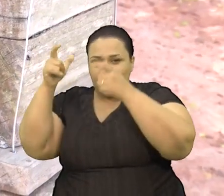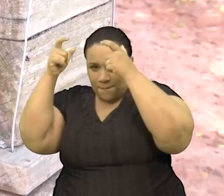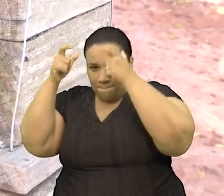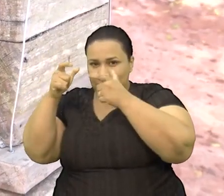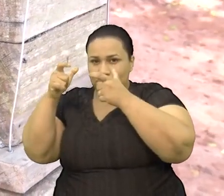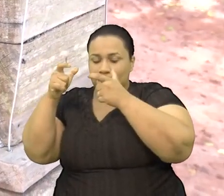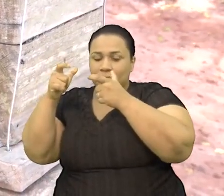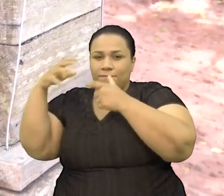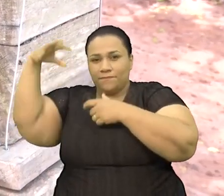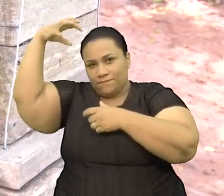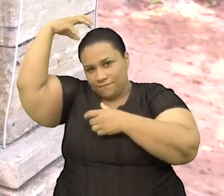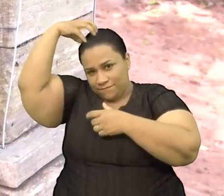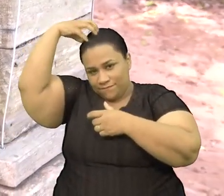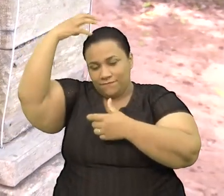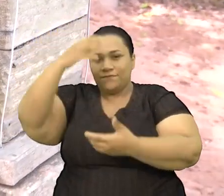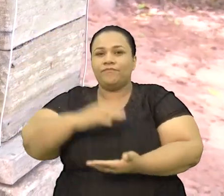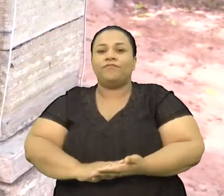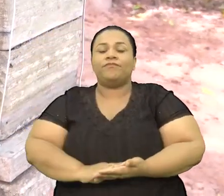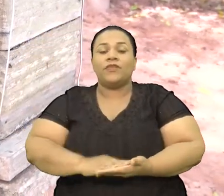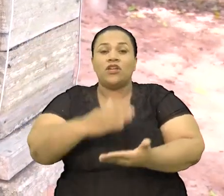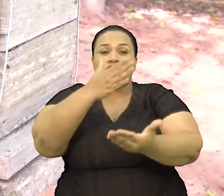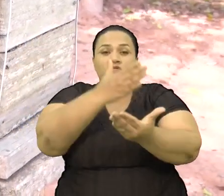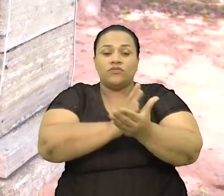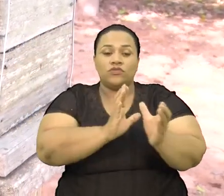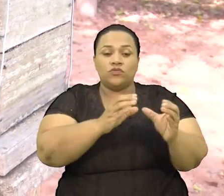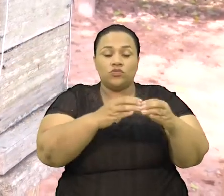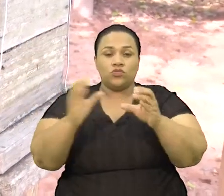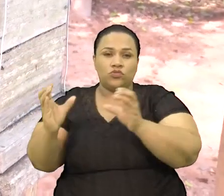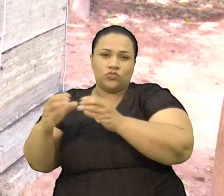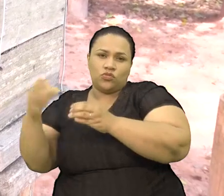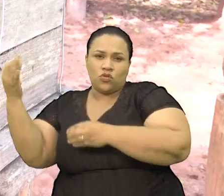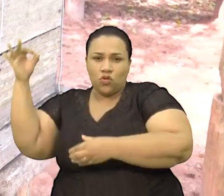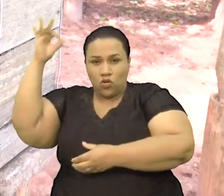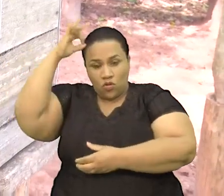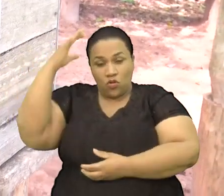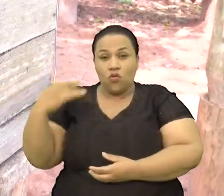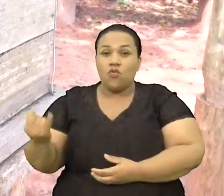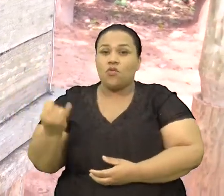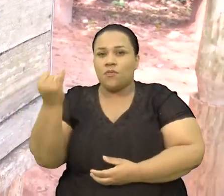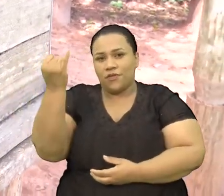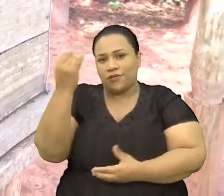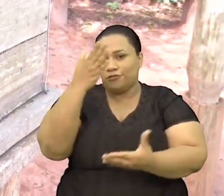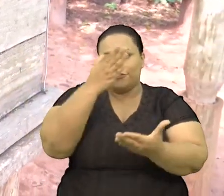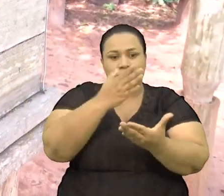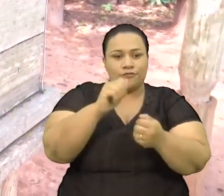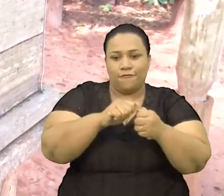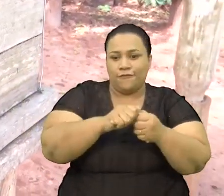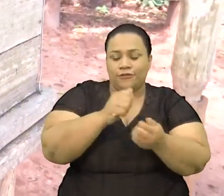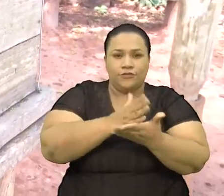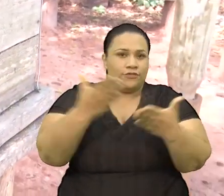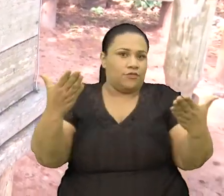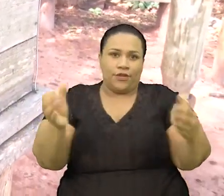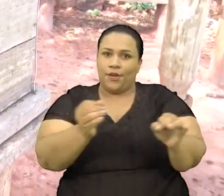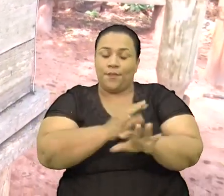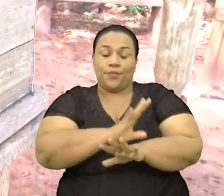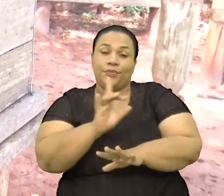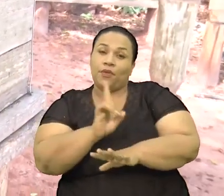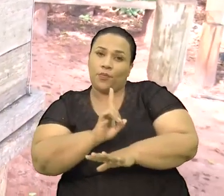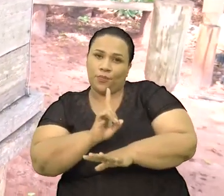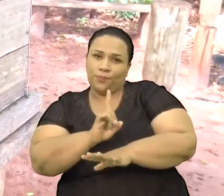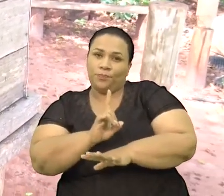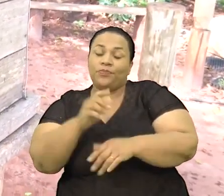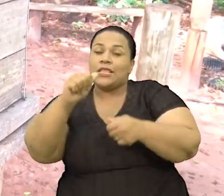Fazendo A divisão Da colmeia E aí o importante Que você não é Só chega aqui E faz a divisão E pronto Acabou